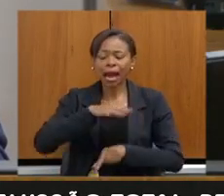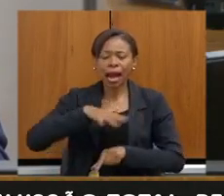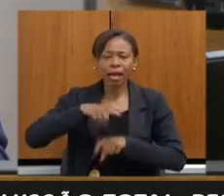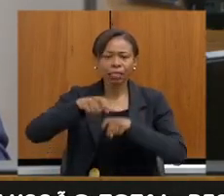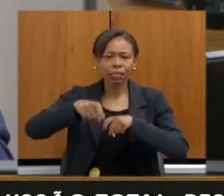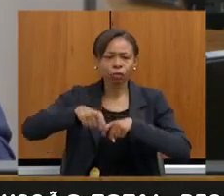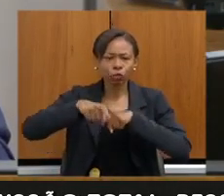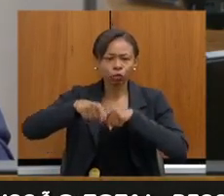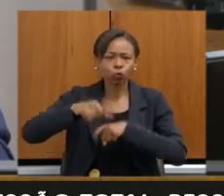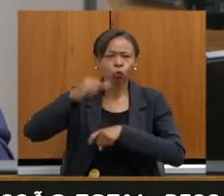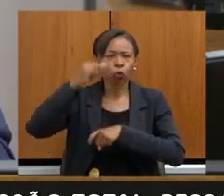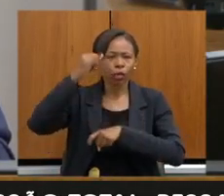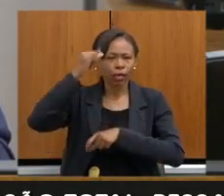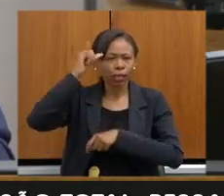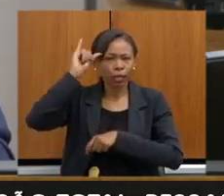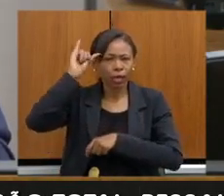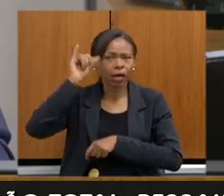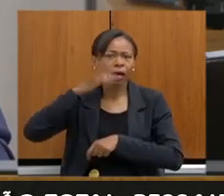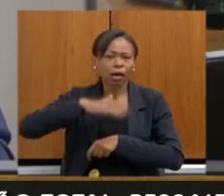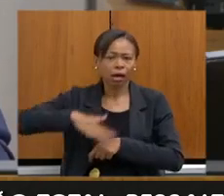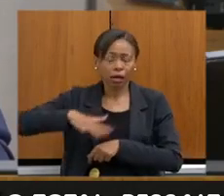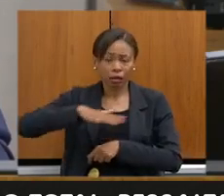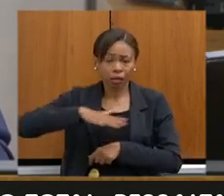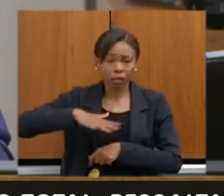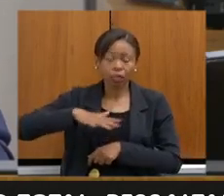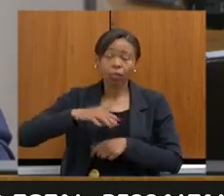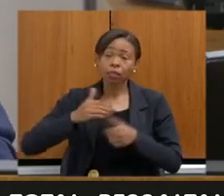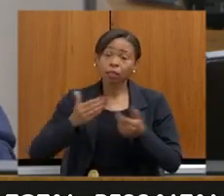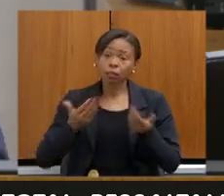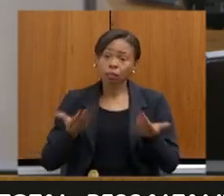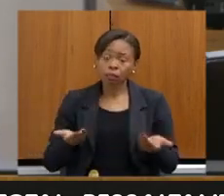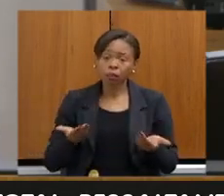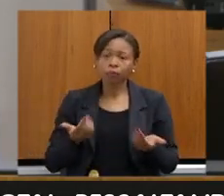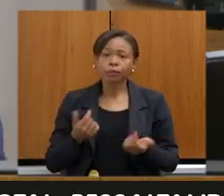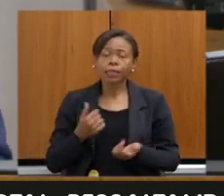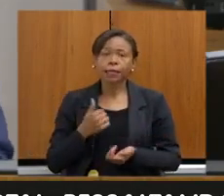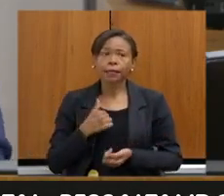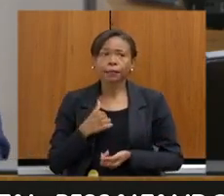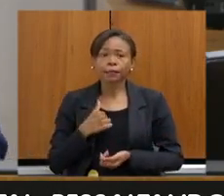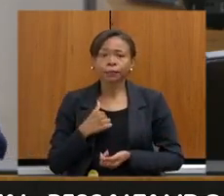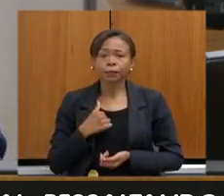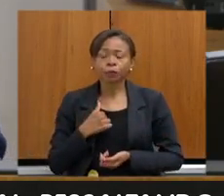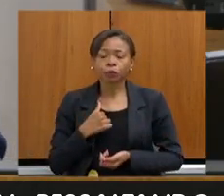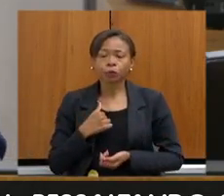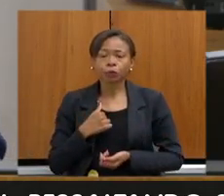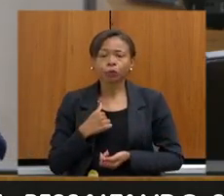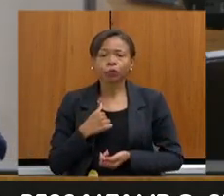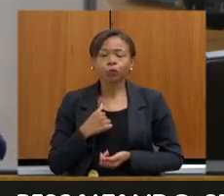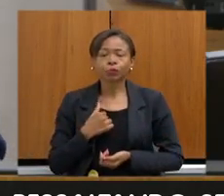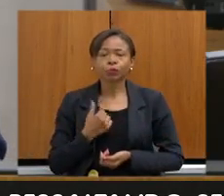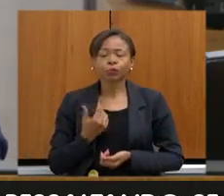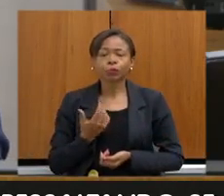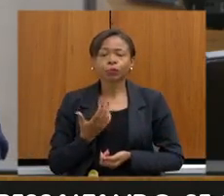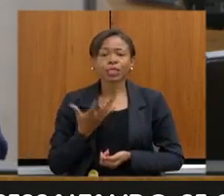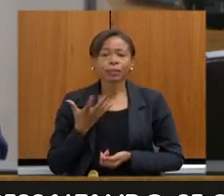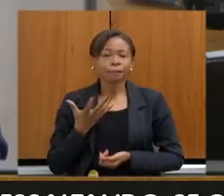agropecuária. Então, eu quero, secretário, deixar esse